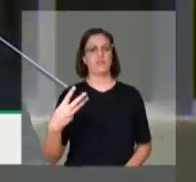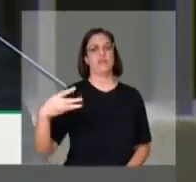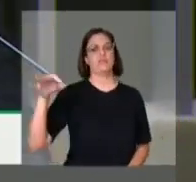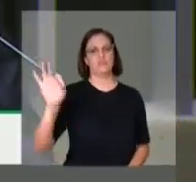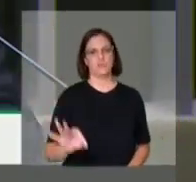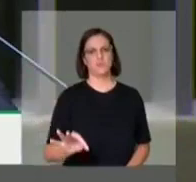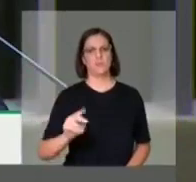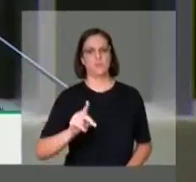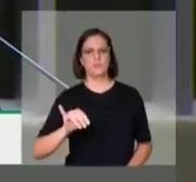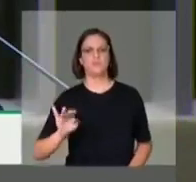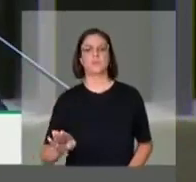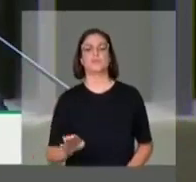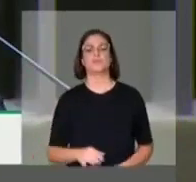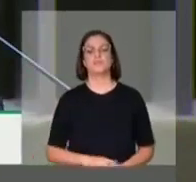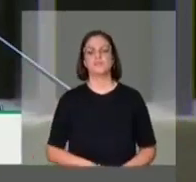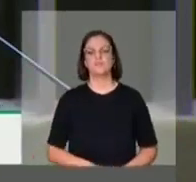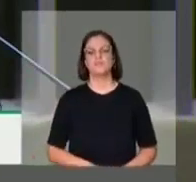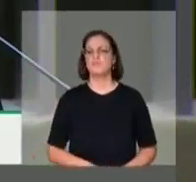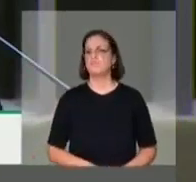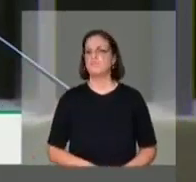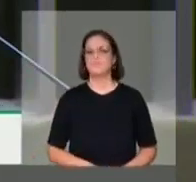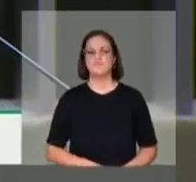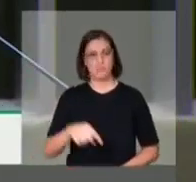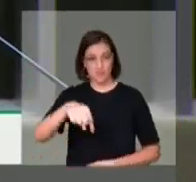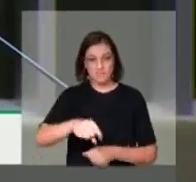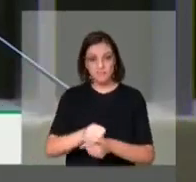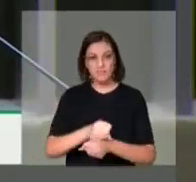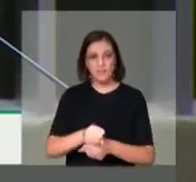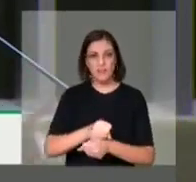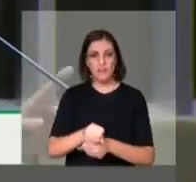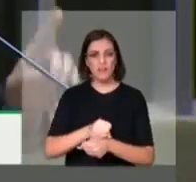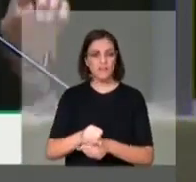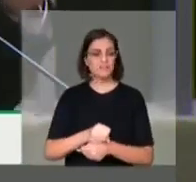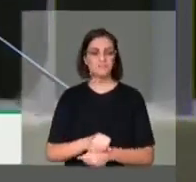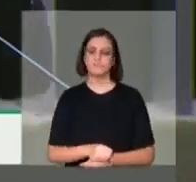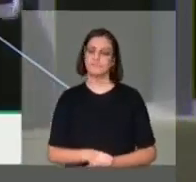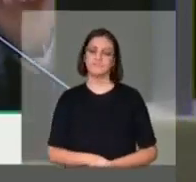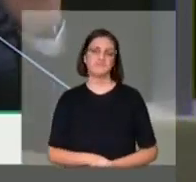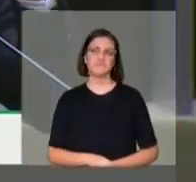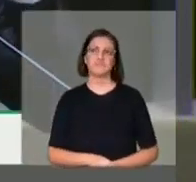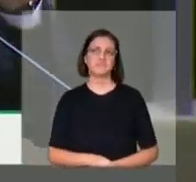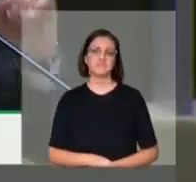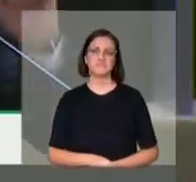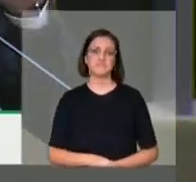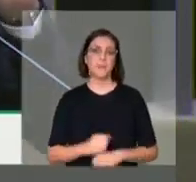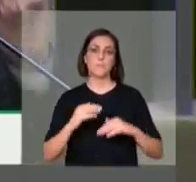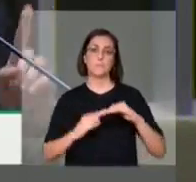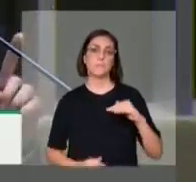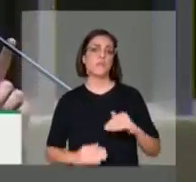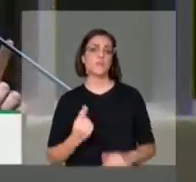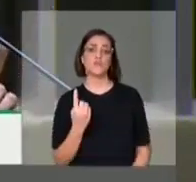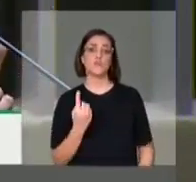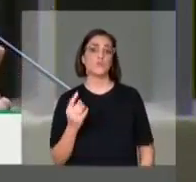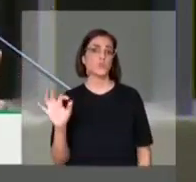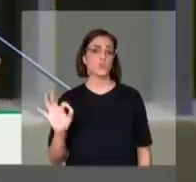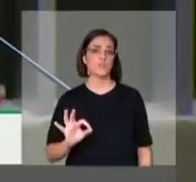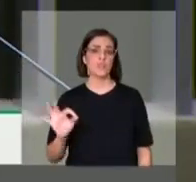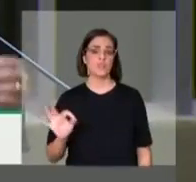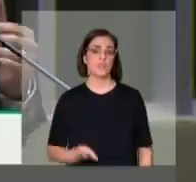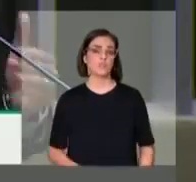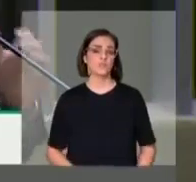PIB. Quanto teremos ao final desse ano? Provavelmente não chegaremos a 1% do PIB.